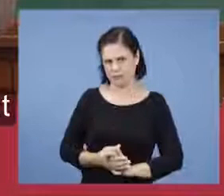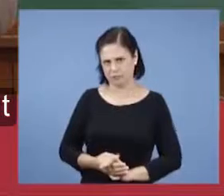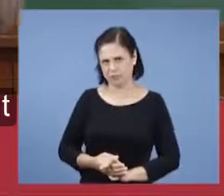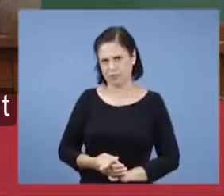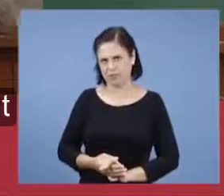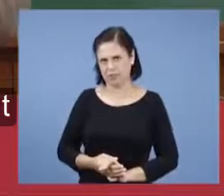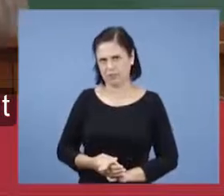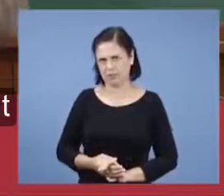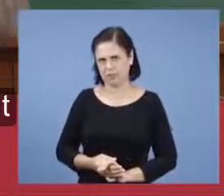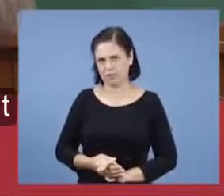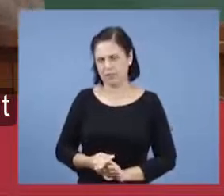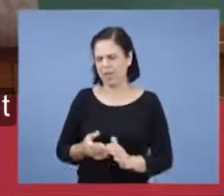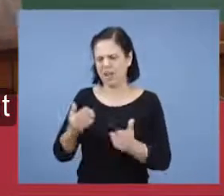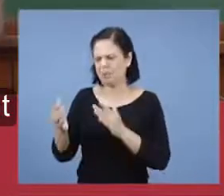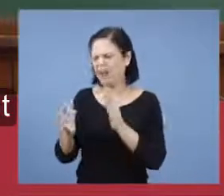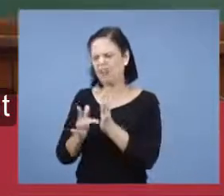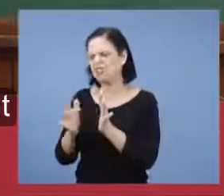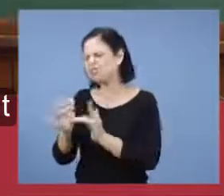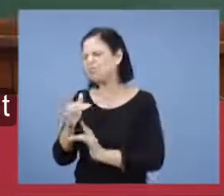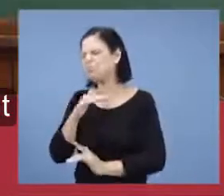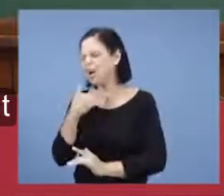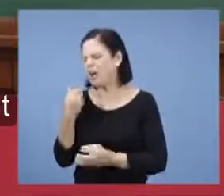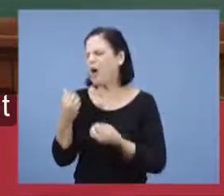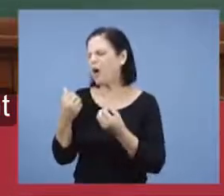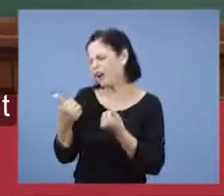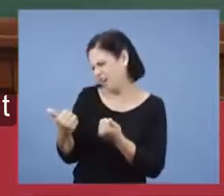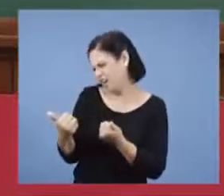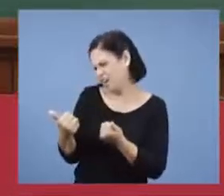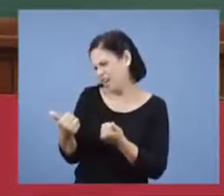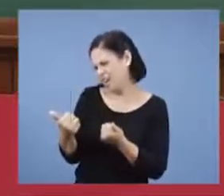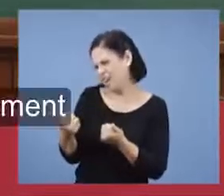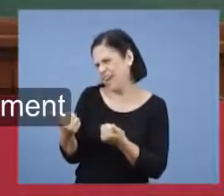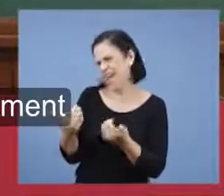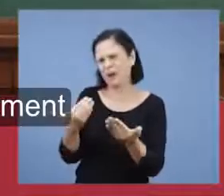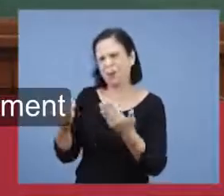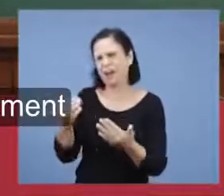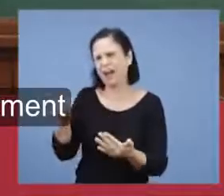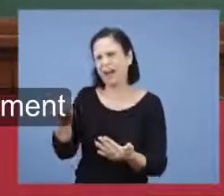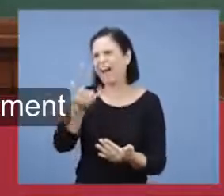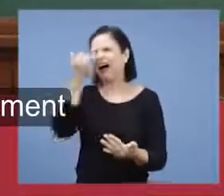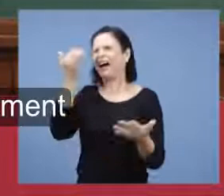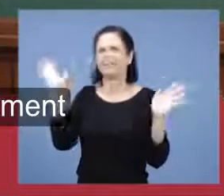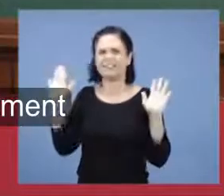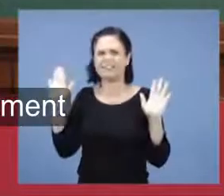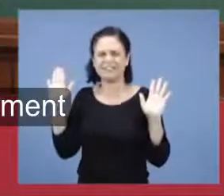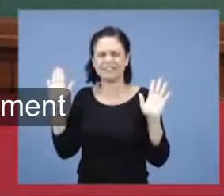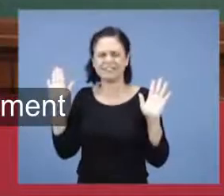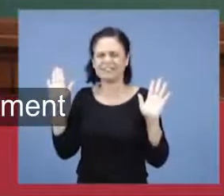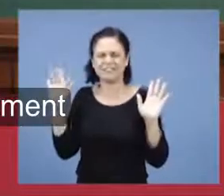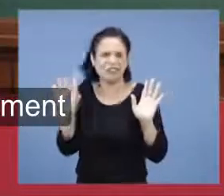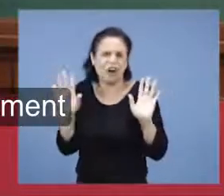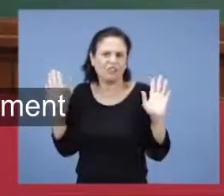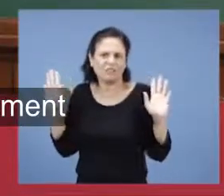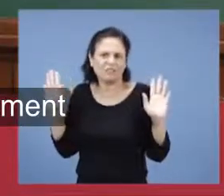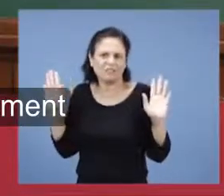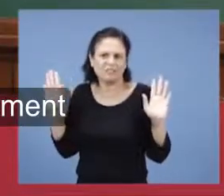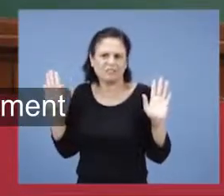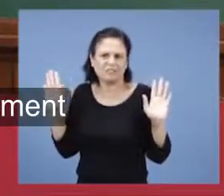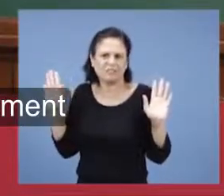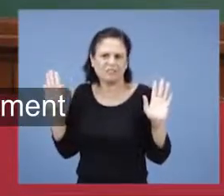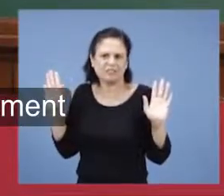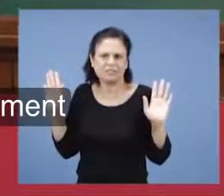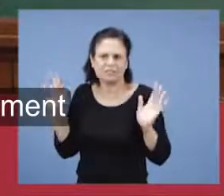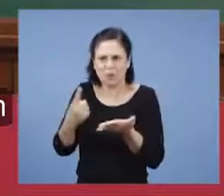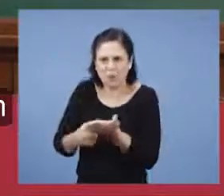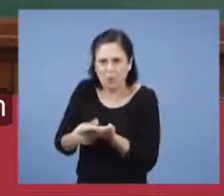morte de Jesus para ele passou a ser um acidente. Uma evidência física. Eles não tinham